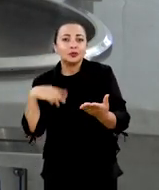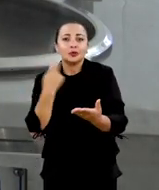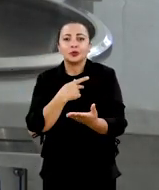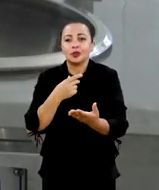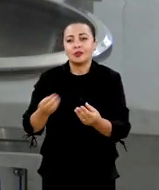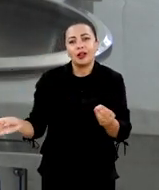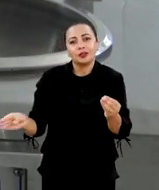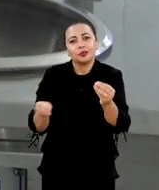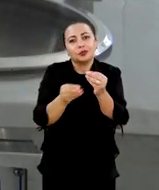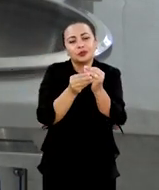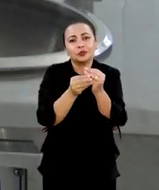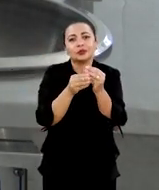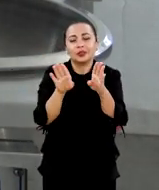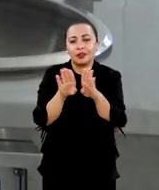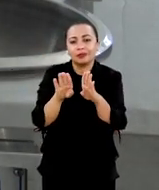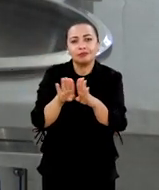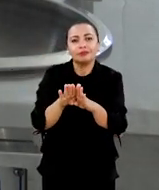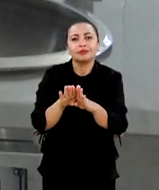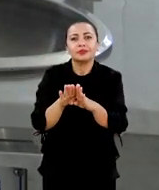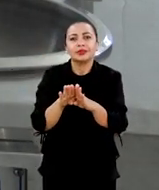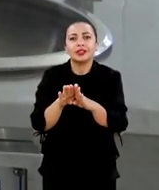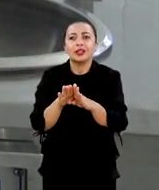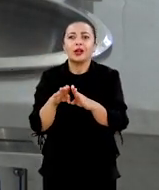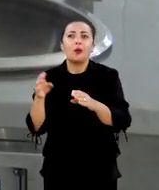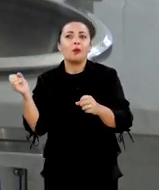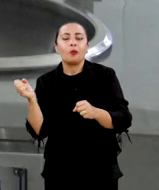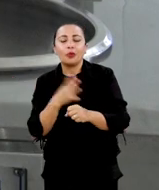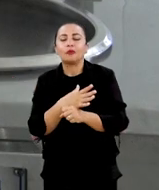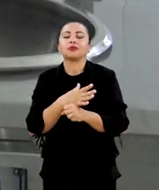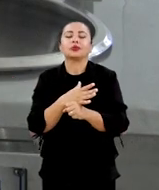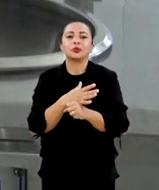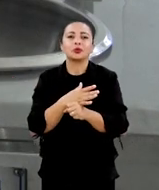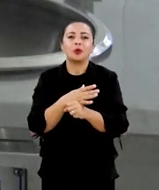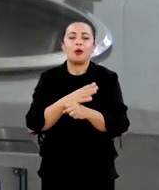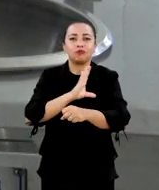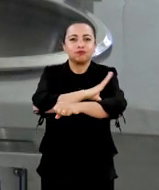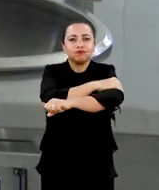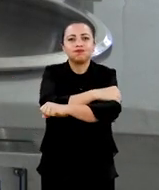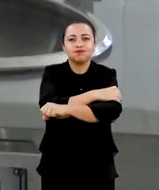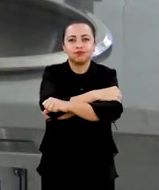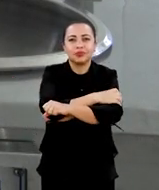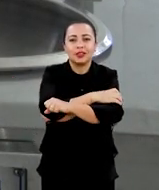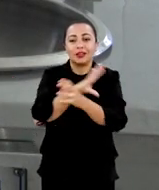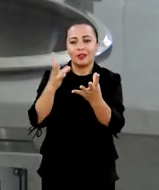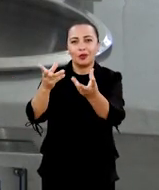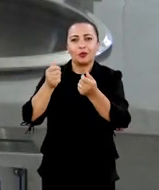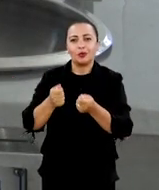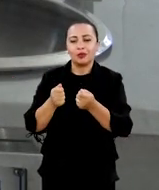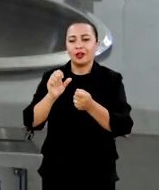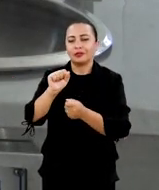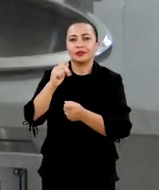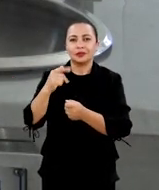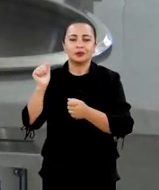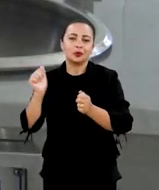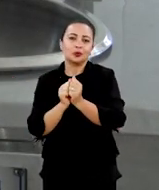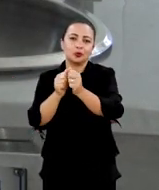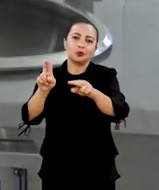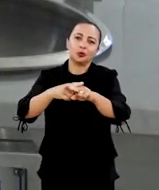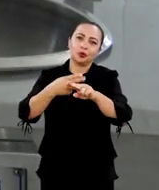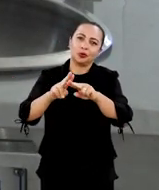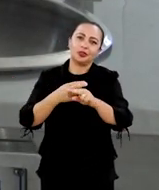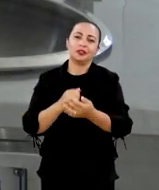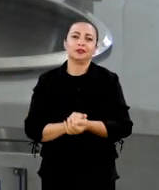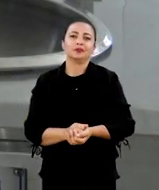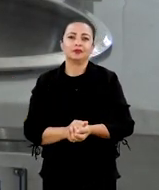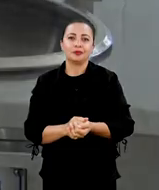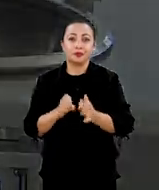E com isso a gente vai estar adicionando o... sendo inovador, a partir do quesito da adição da sapucaia ao